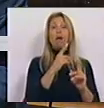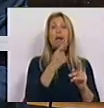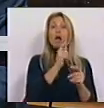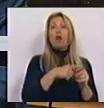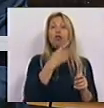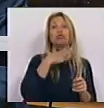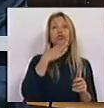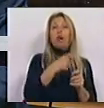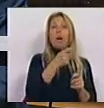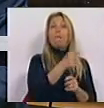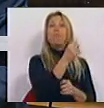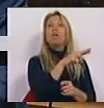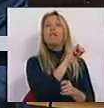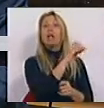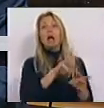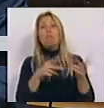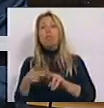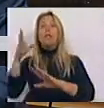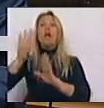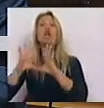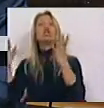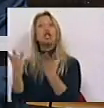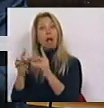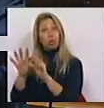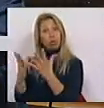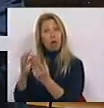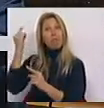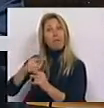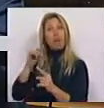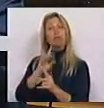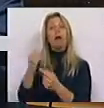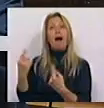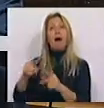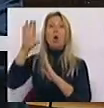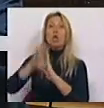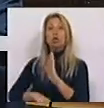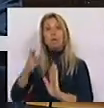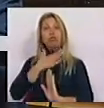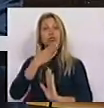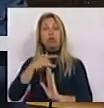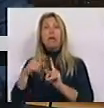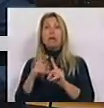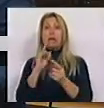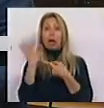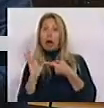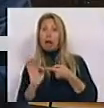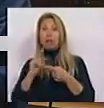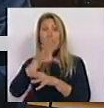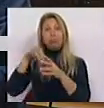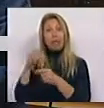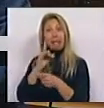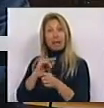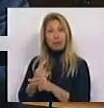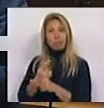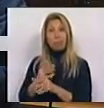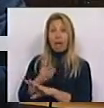instituição de crédito aplicar na transferência por empréstimo no regime geral as condições dos empréstimos e requisitos em vigor naquela data. Estas duas situações